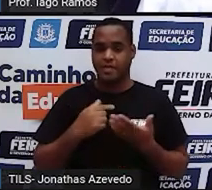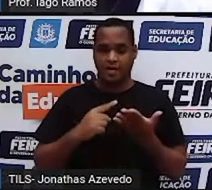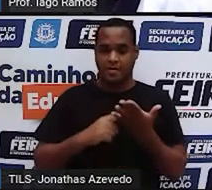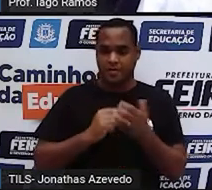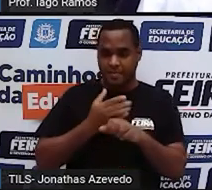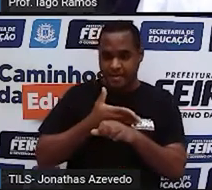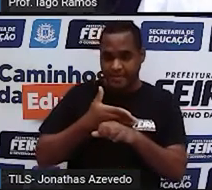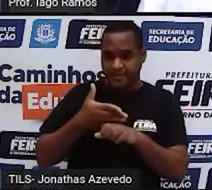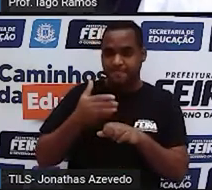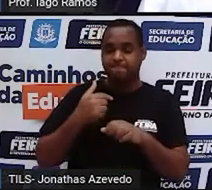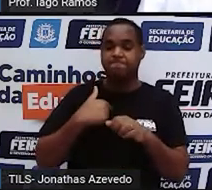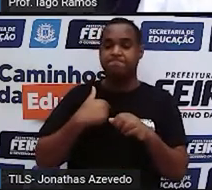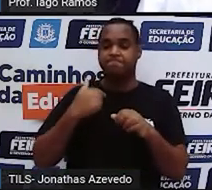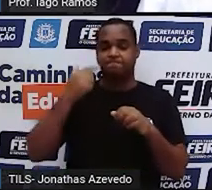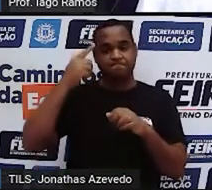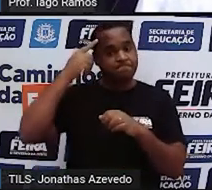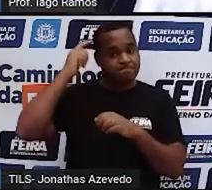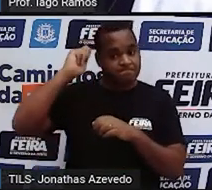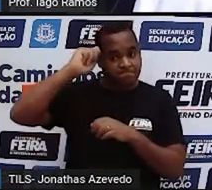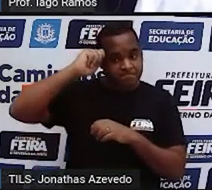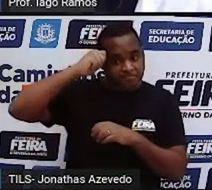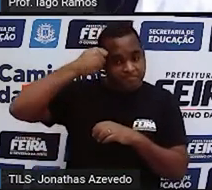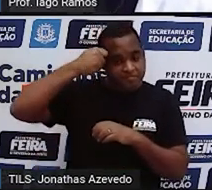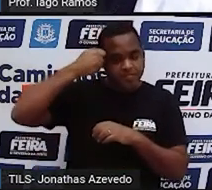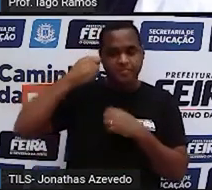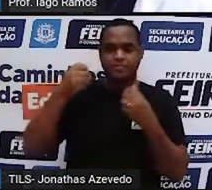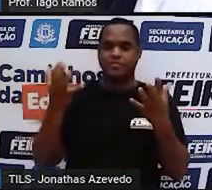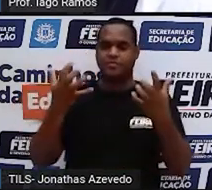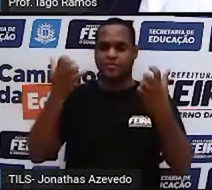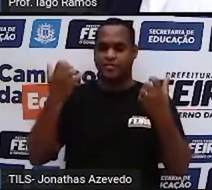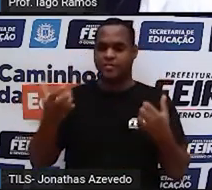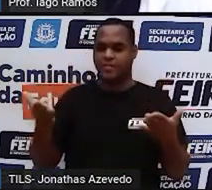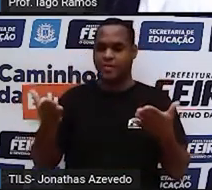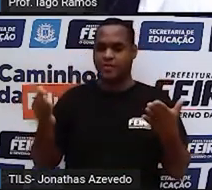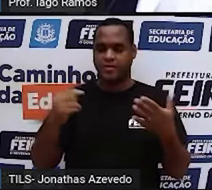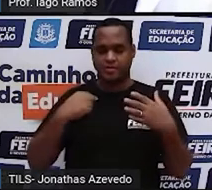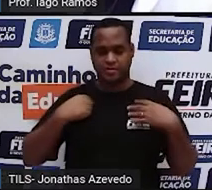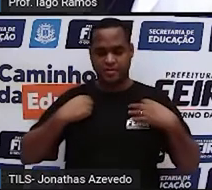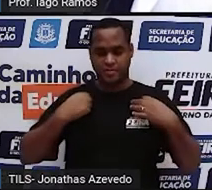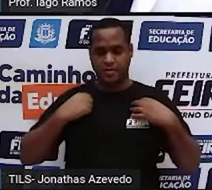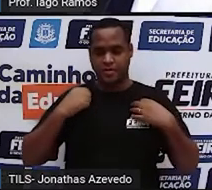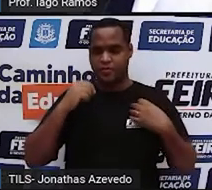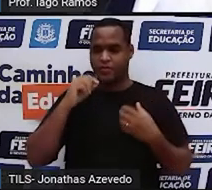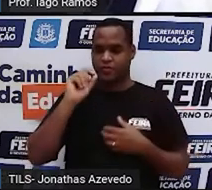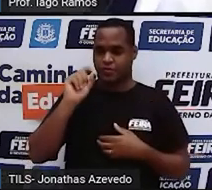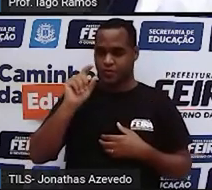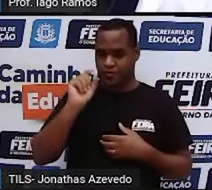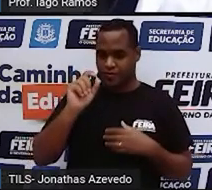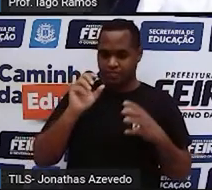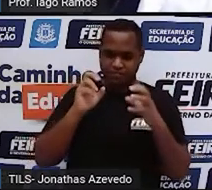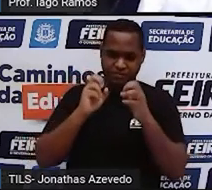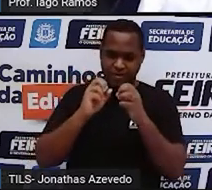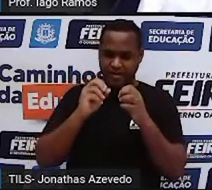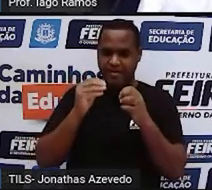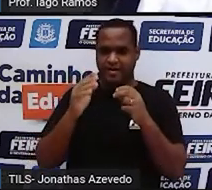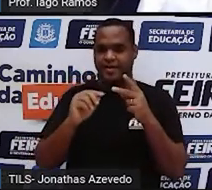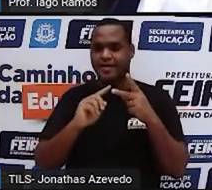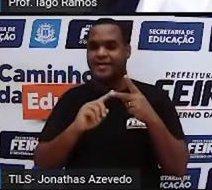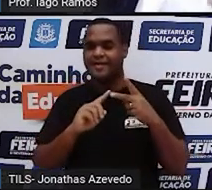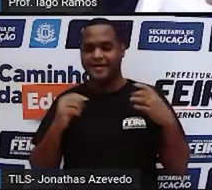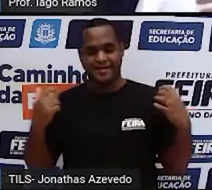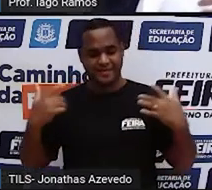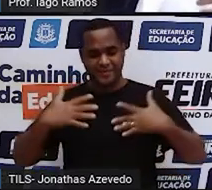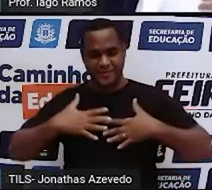branca, meu cabelo ele é preto, nesse momento aqui agora eu visto uma camisa azul marinho e por cima um jaleco branco.